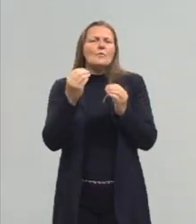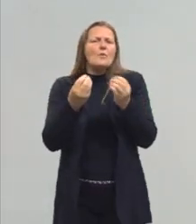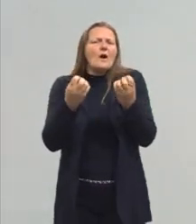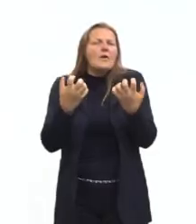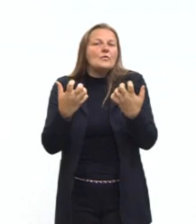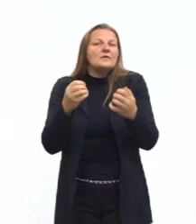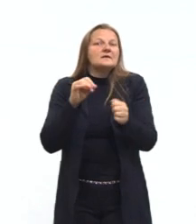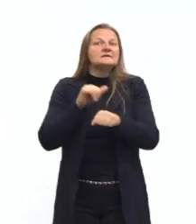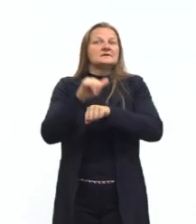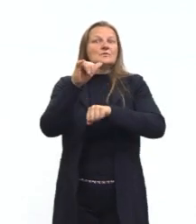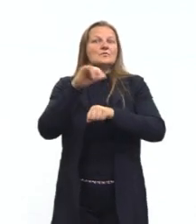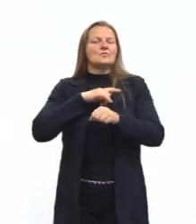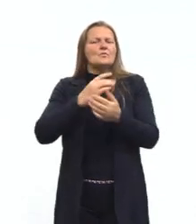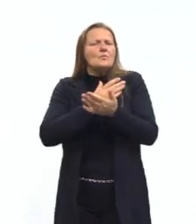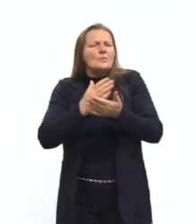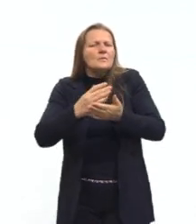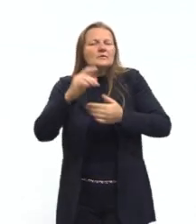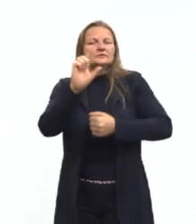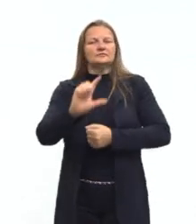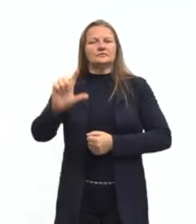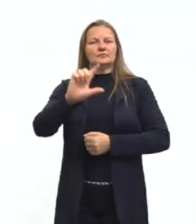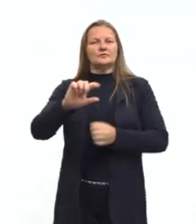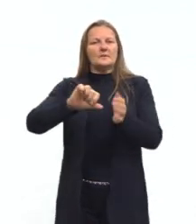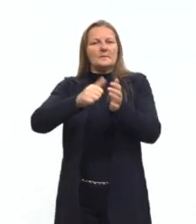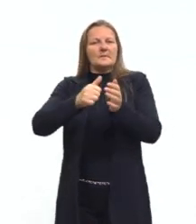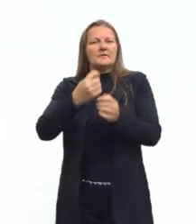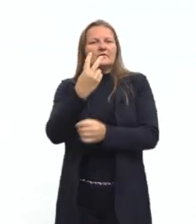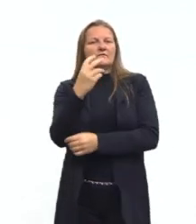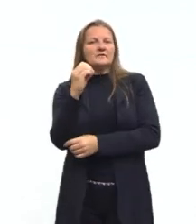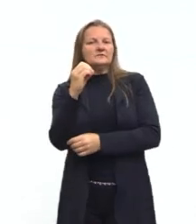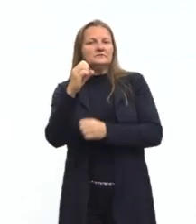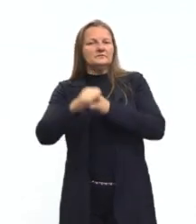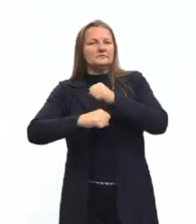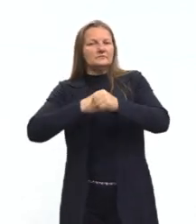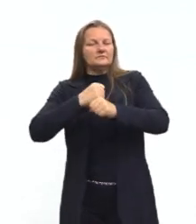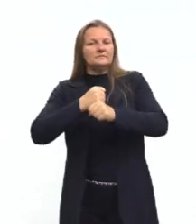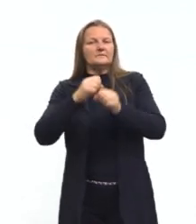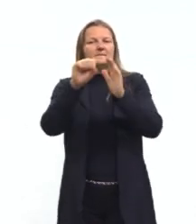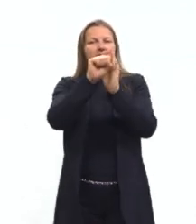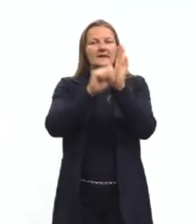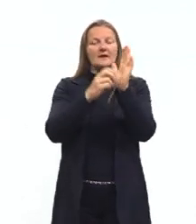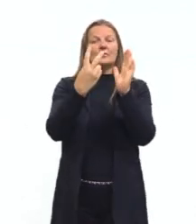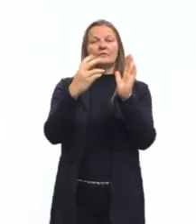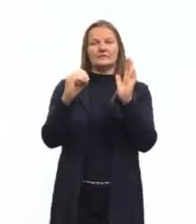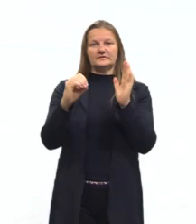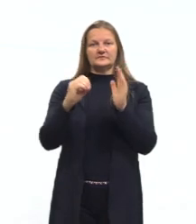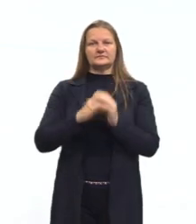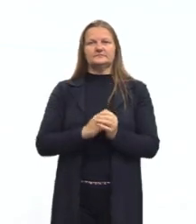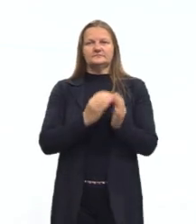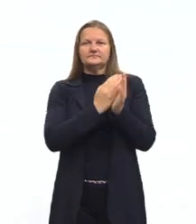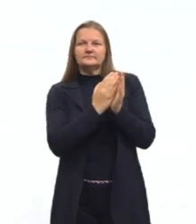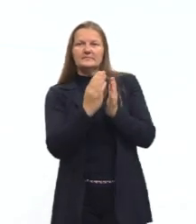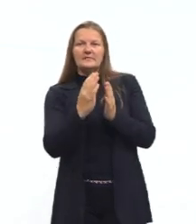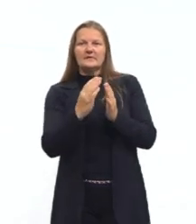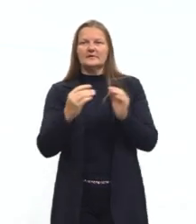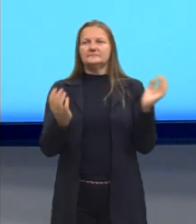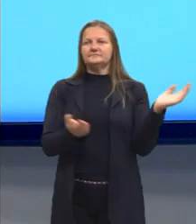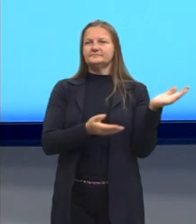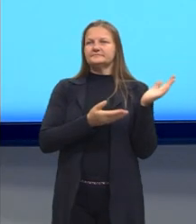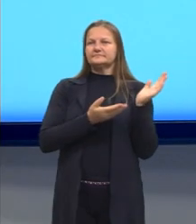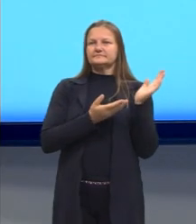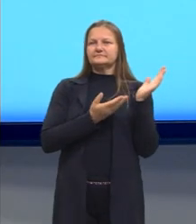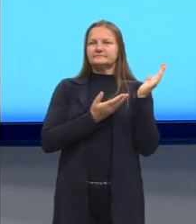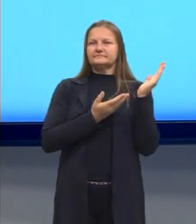início da literatura ali nos primeiros 20 anos do século XX. Então aqui estão as minhas redes sociais, caso